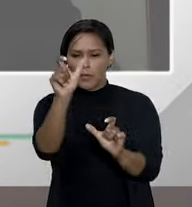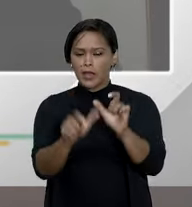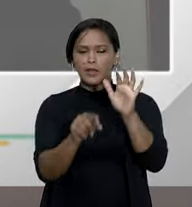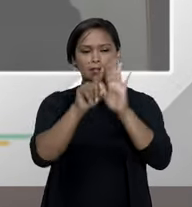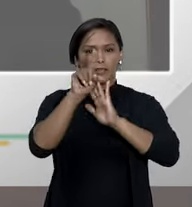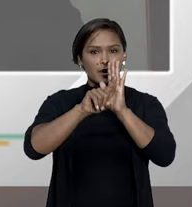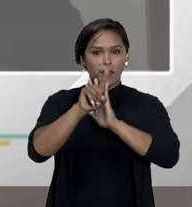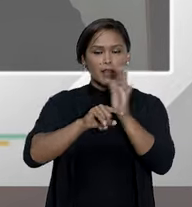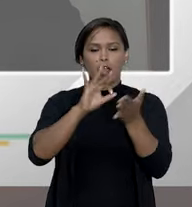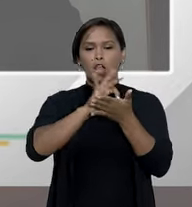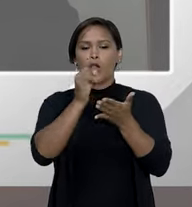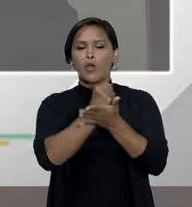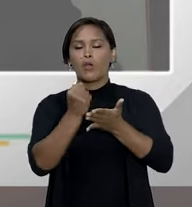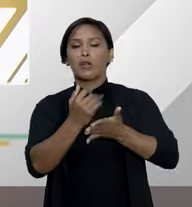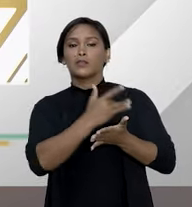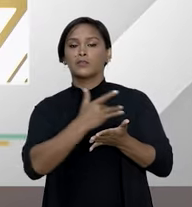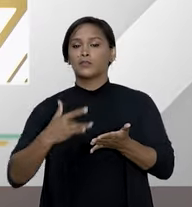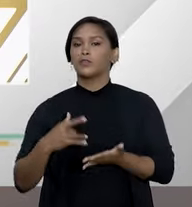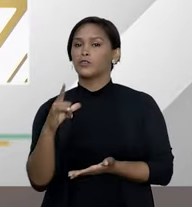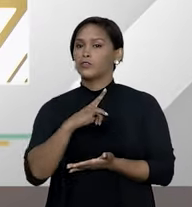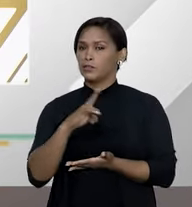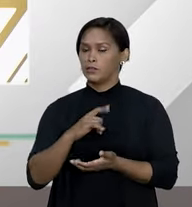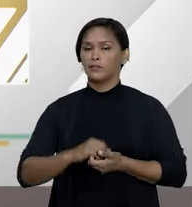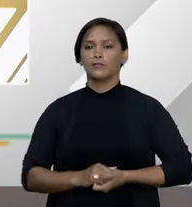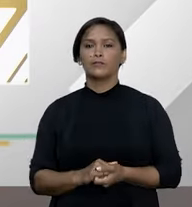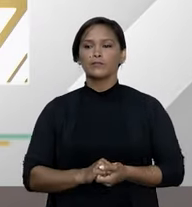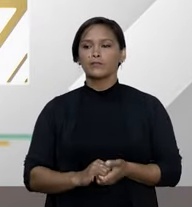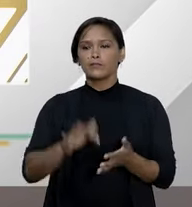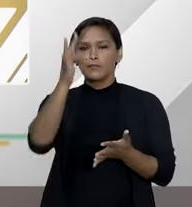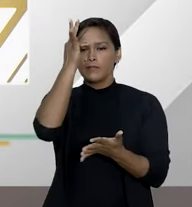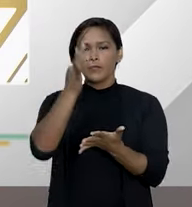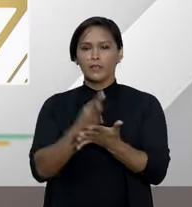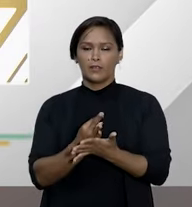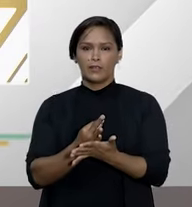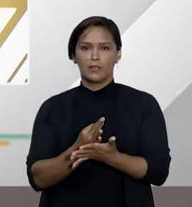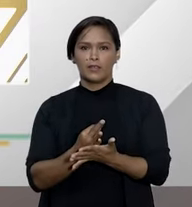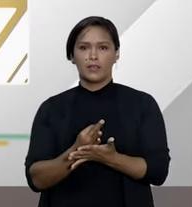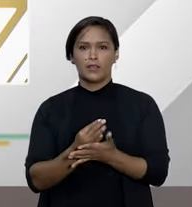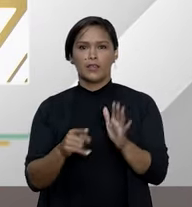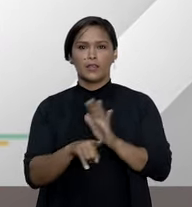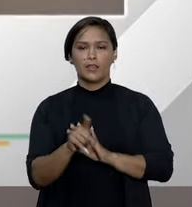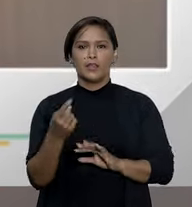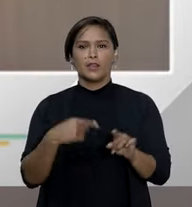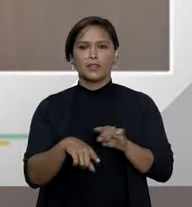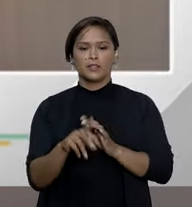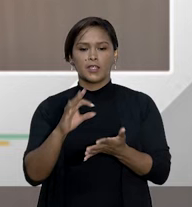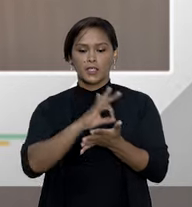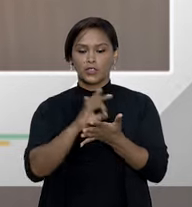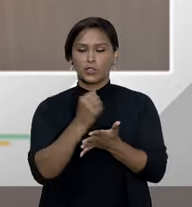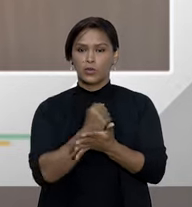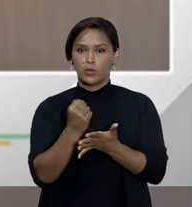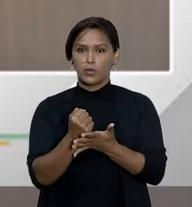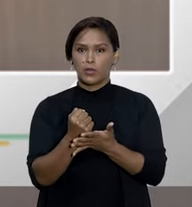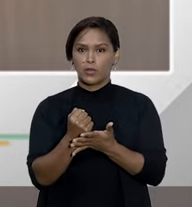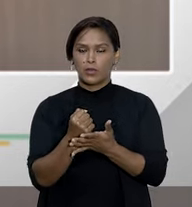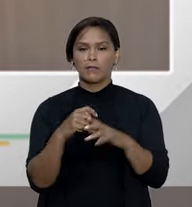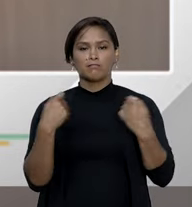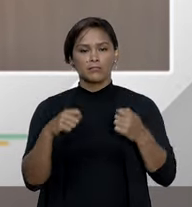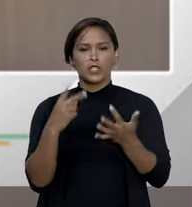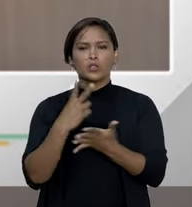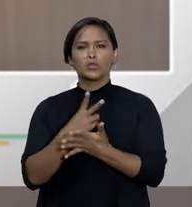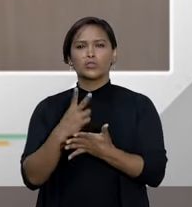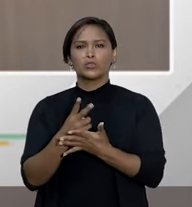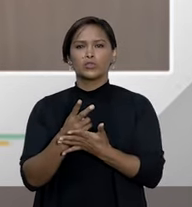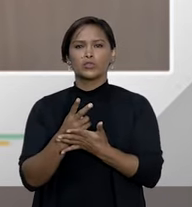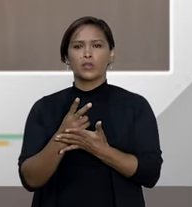tipo de contrato que esse indivíduo possui. Em tese, na vigência do contrato, prevalece